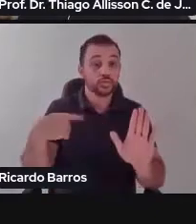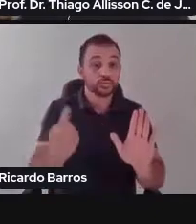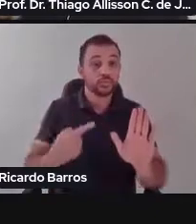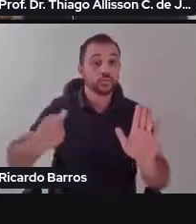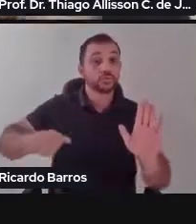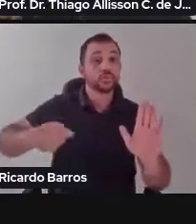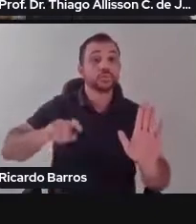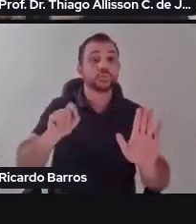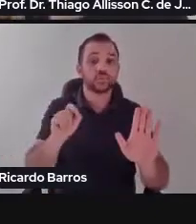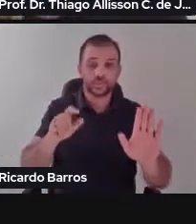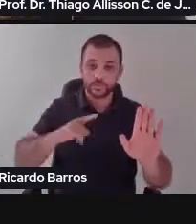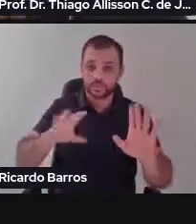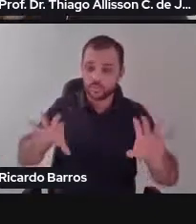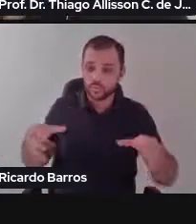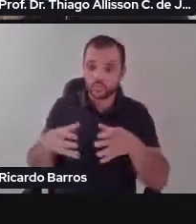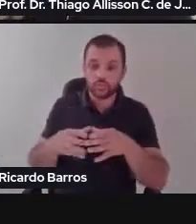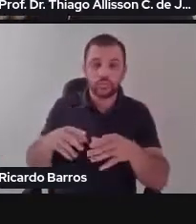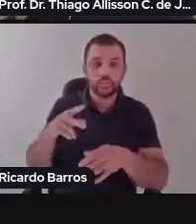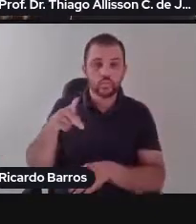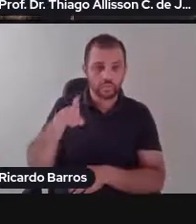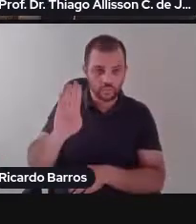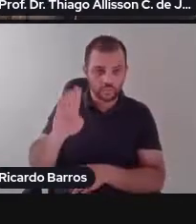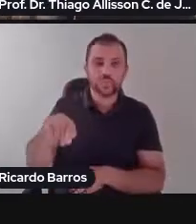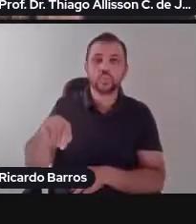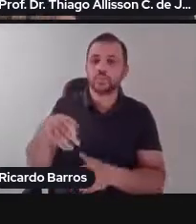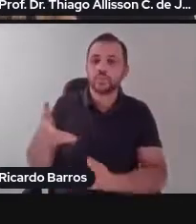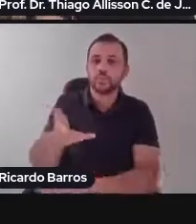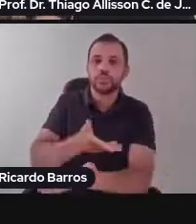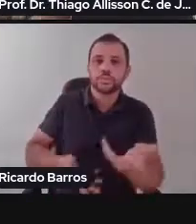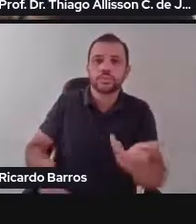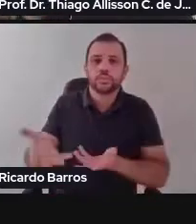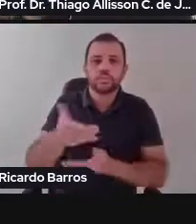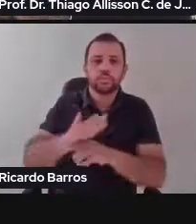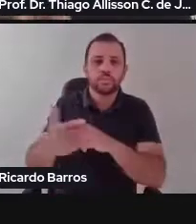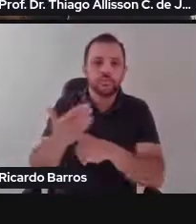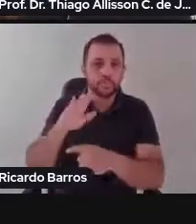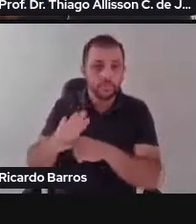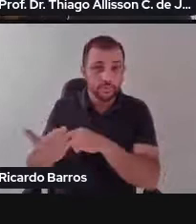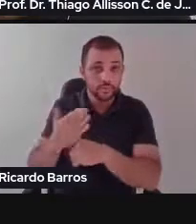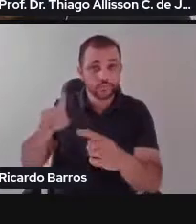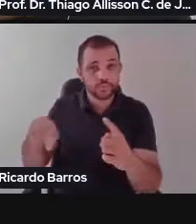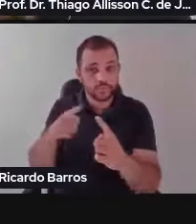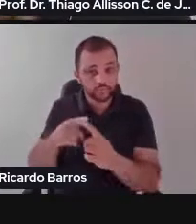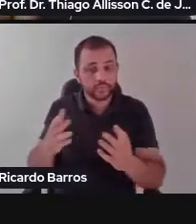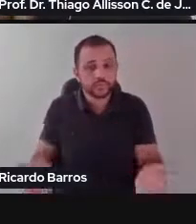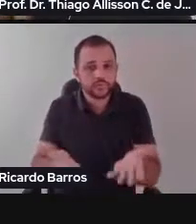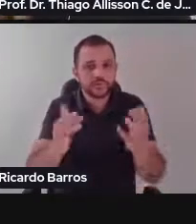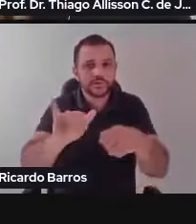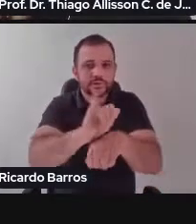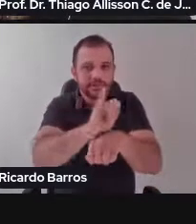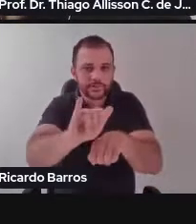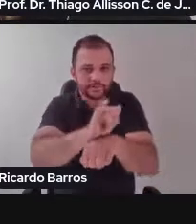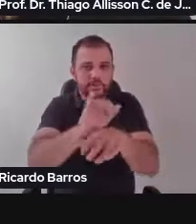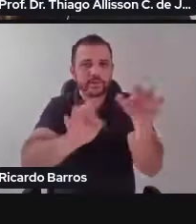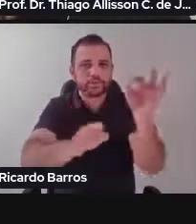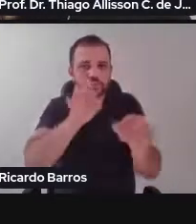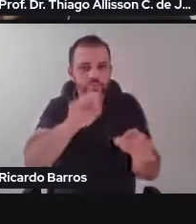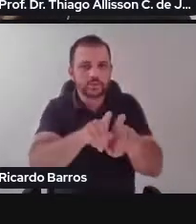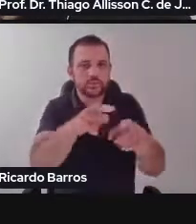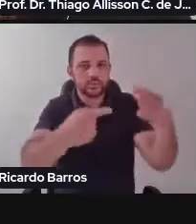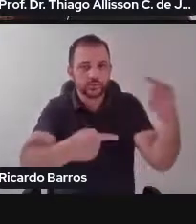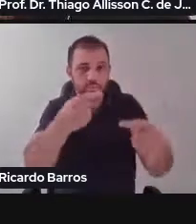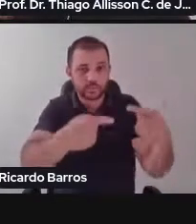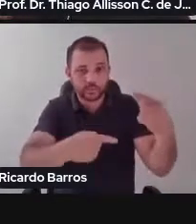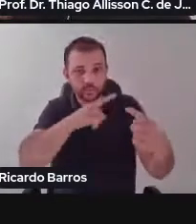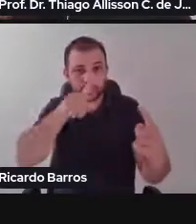rede pública de cooperação para, de fato, fomentar estratégias jurídicas e políticas para afirmação, para